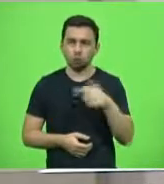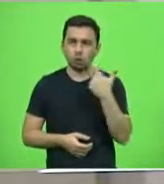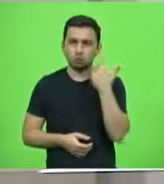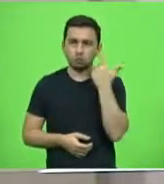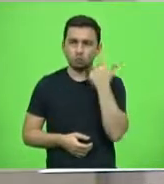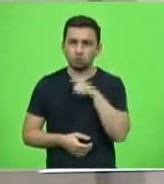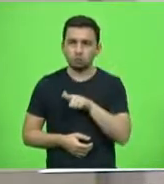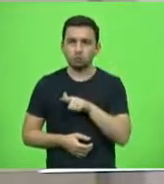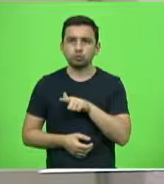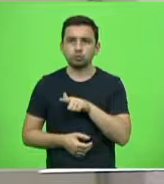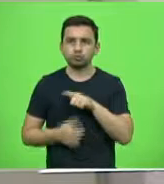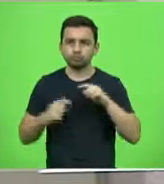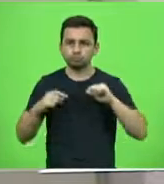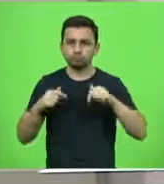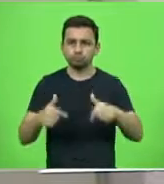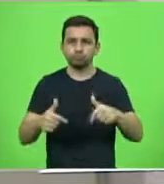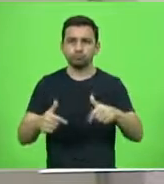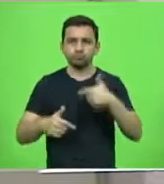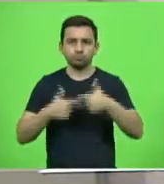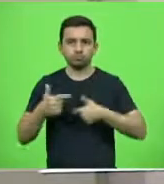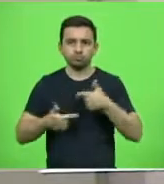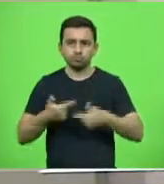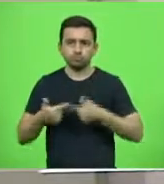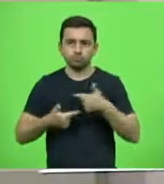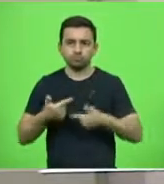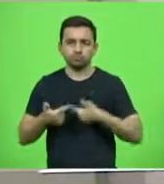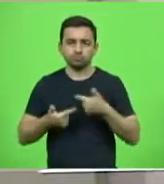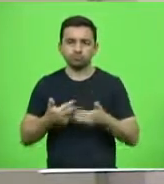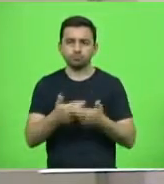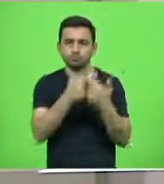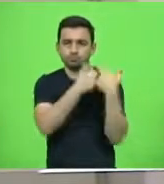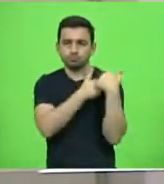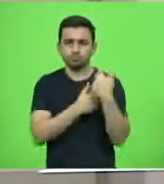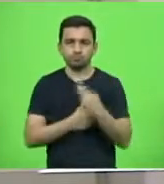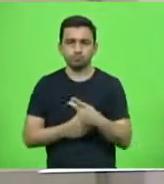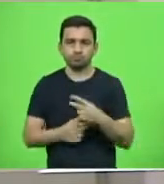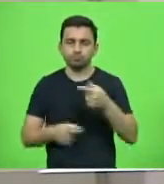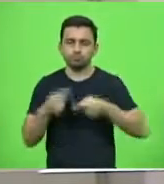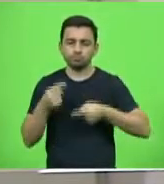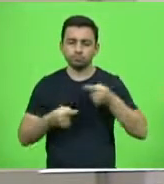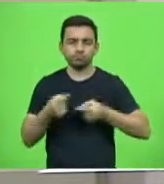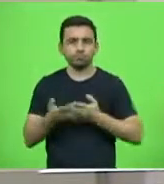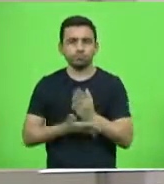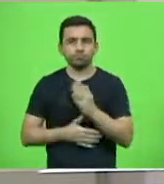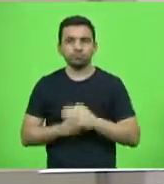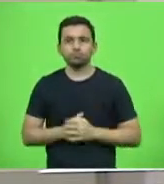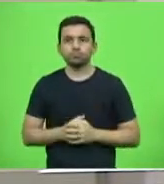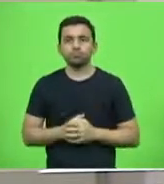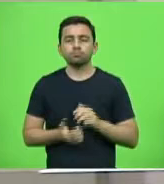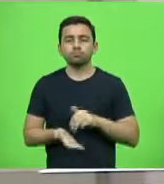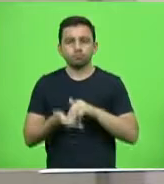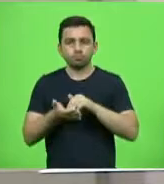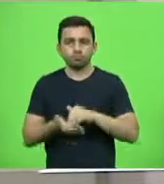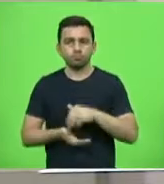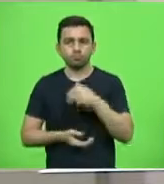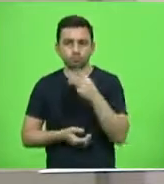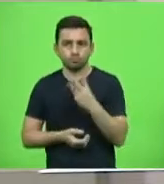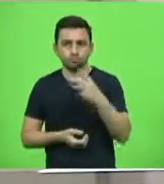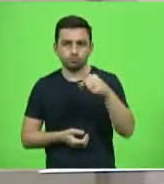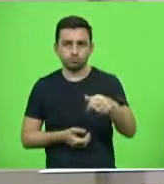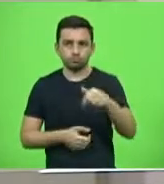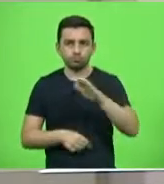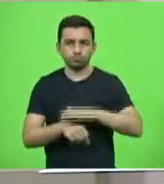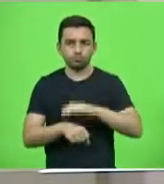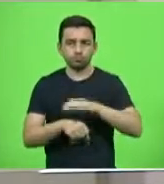no cumprimento do dever. Em discussão, em votação, aprovado. Moção 37, autor